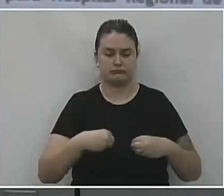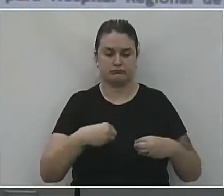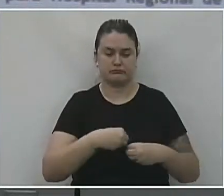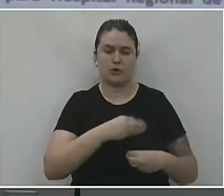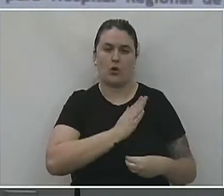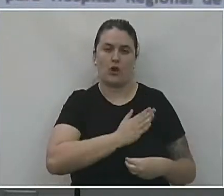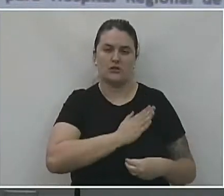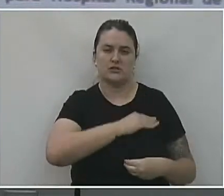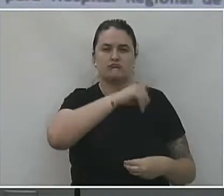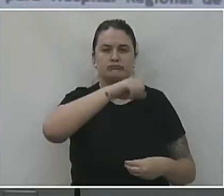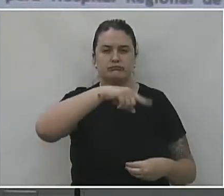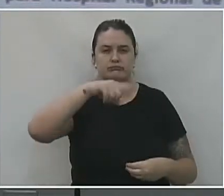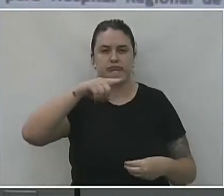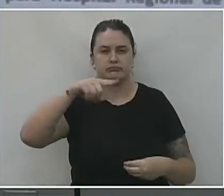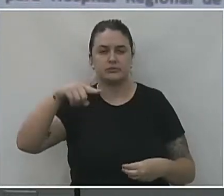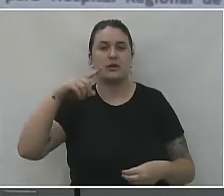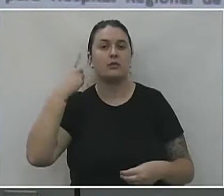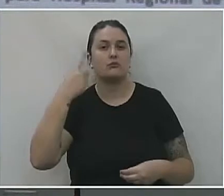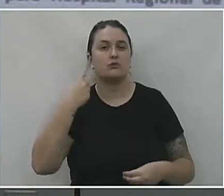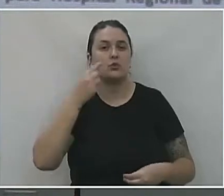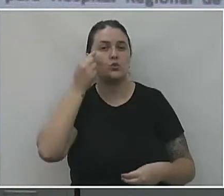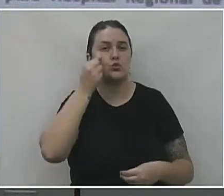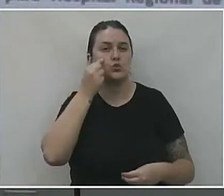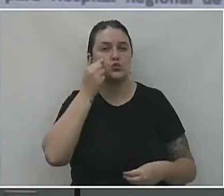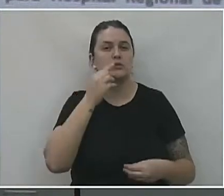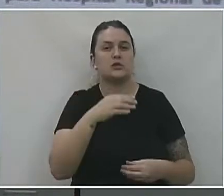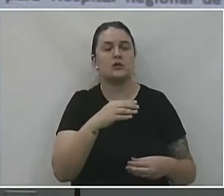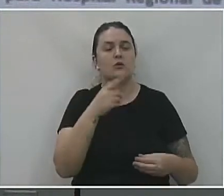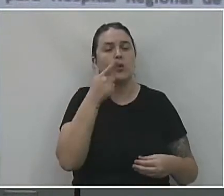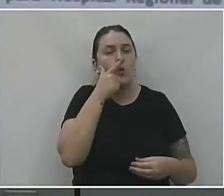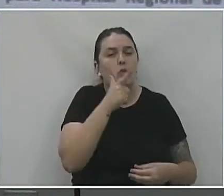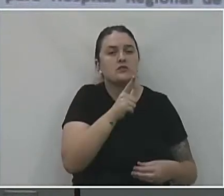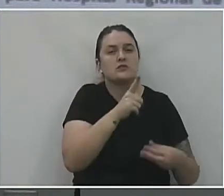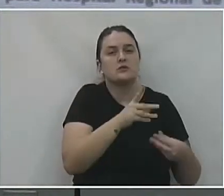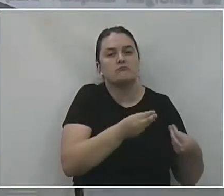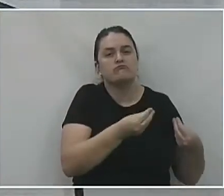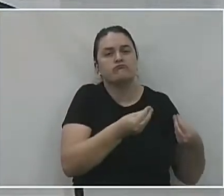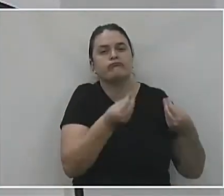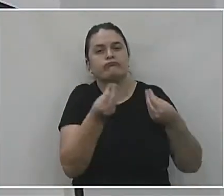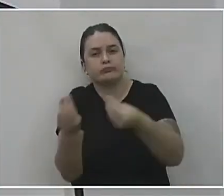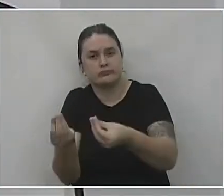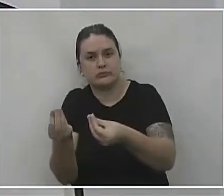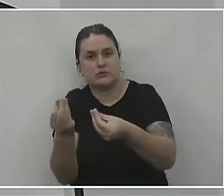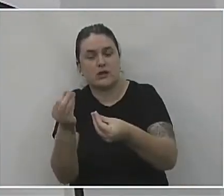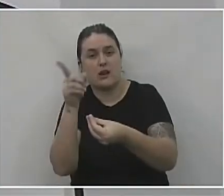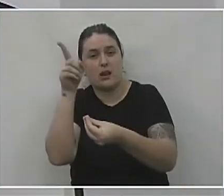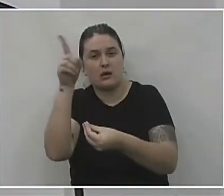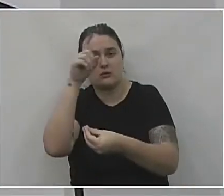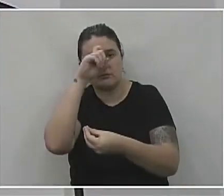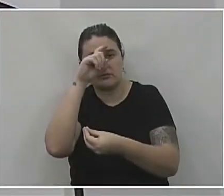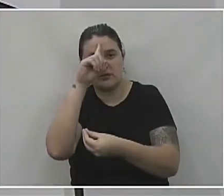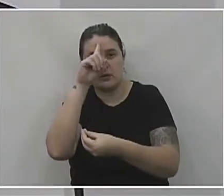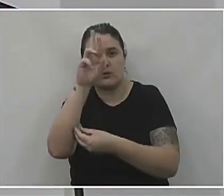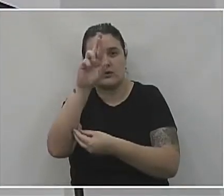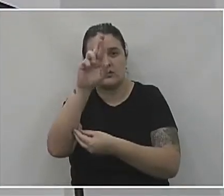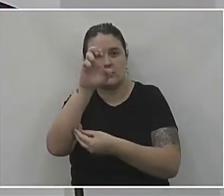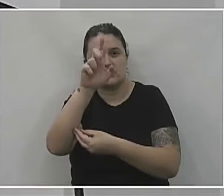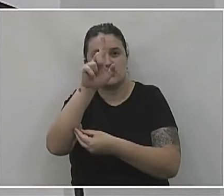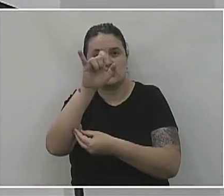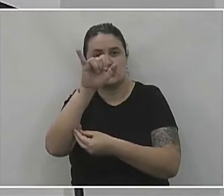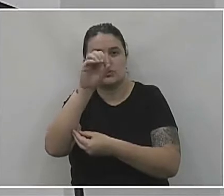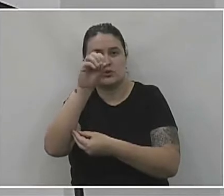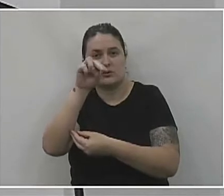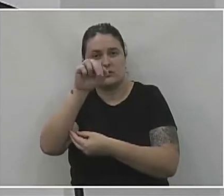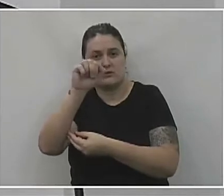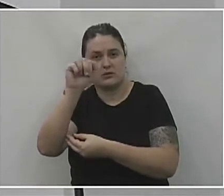pela administração pública ao deputado Simbacri para ampliação de leitos UTI para COVID. Inclusive, os senhores puderam